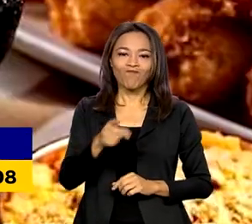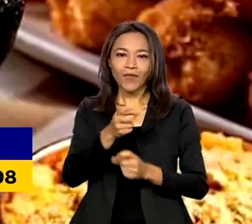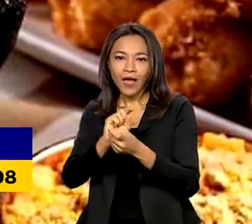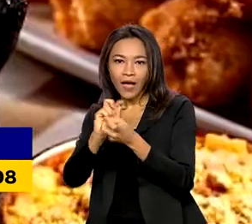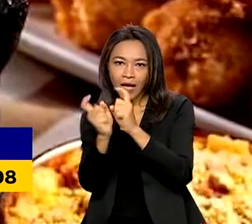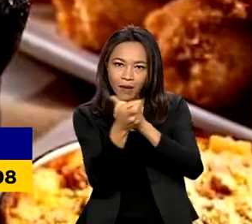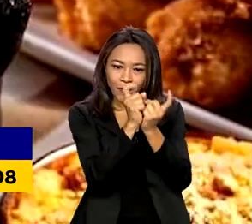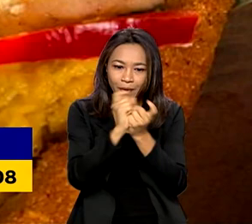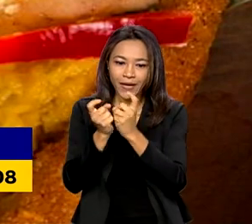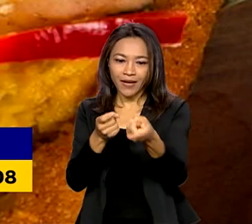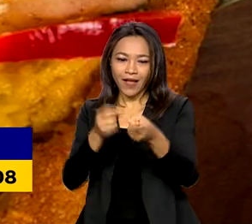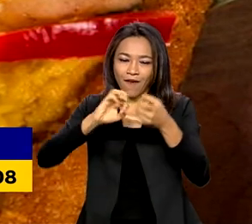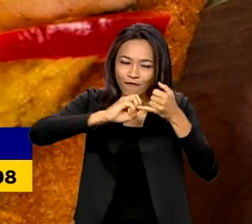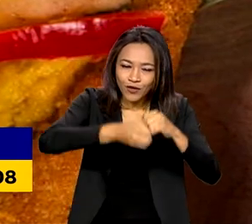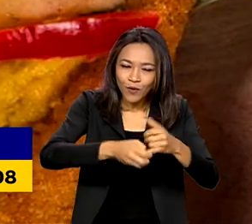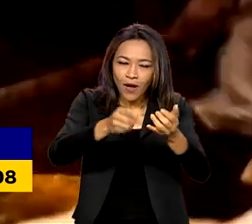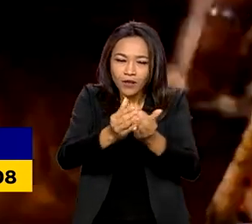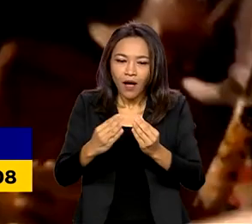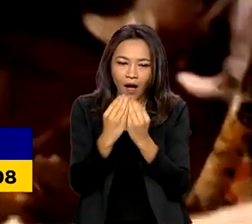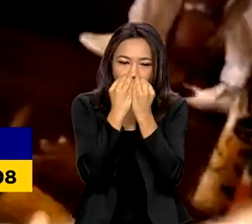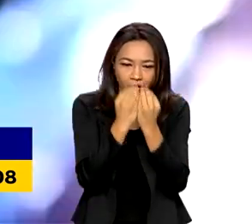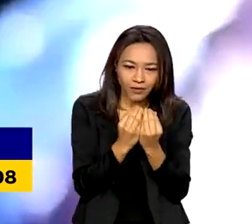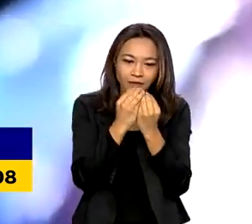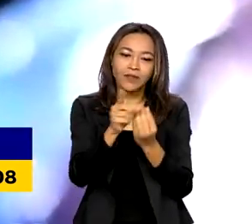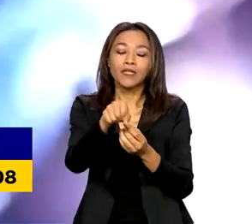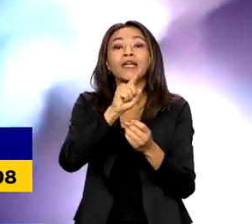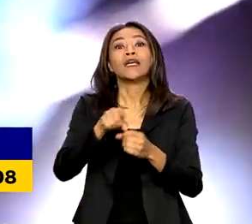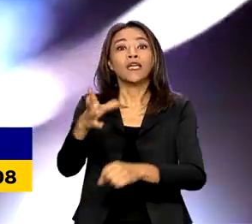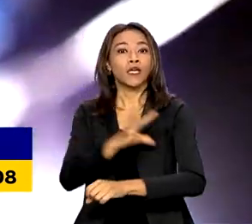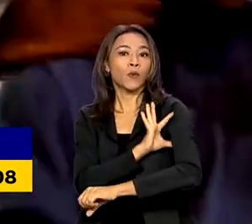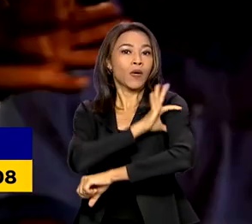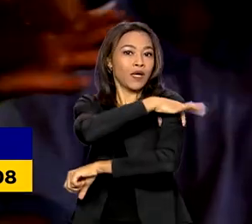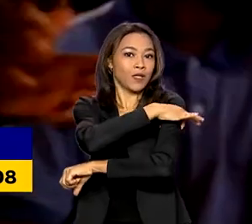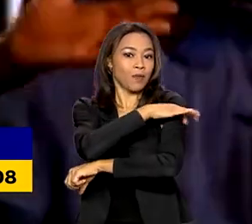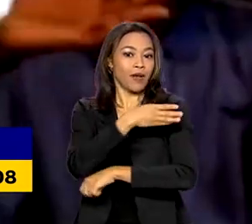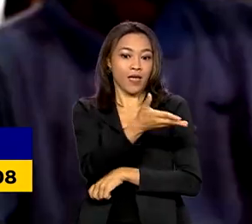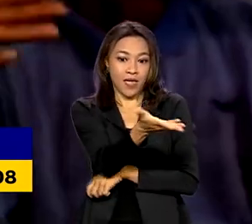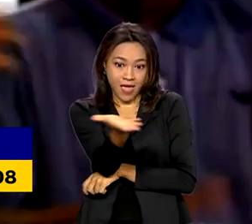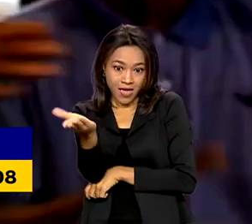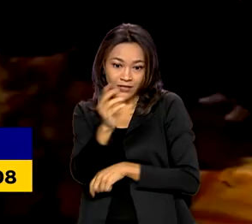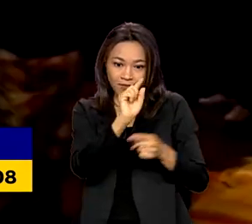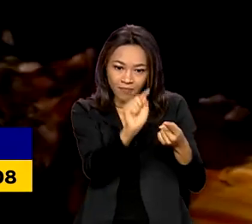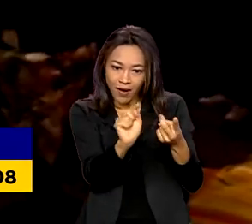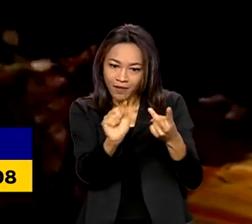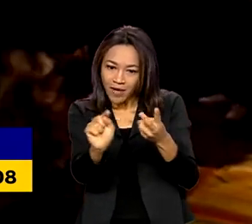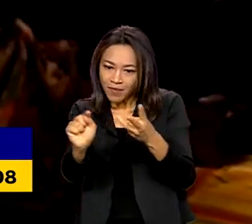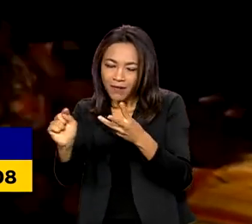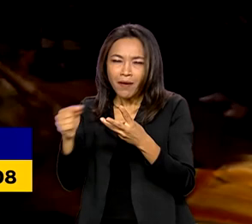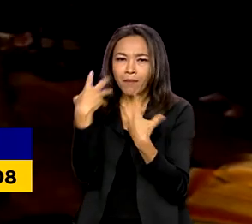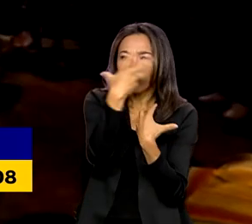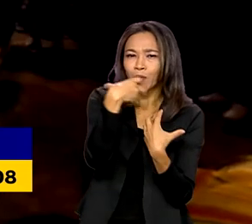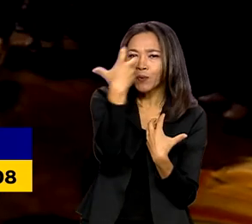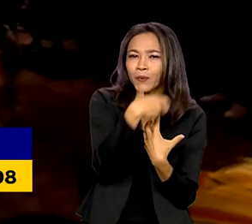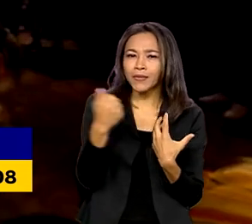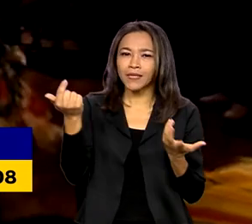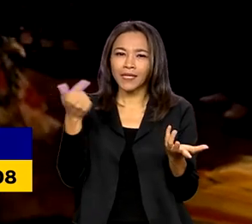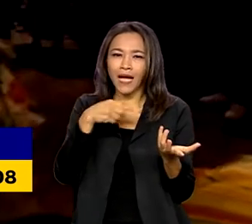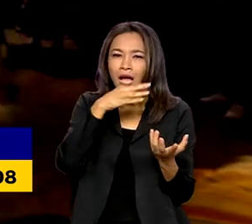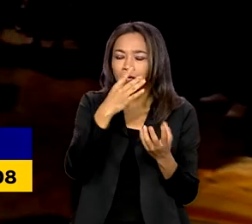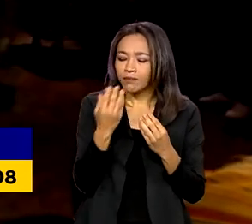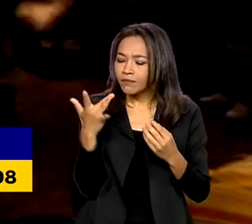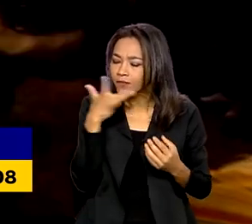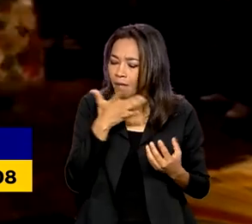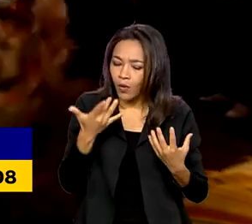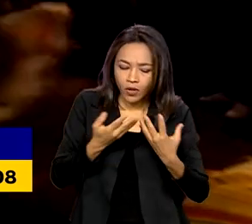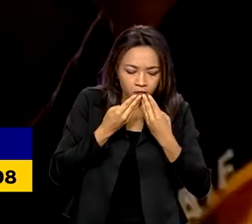Capoeira, feijoada, acarajé, candomblé, o jeito brincalhão, o gingado, a musicalidade, a língua e os sabores